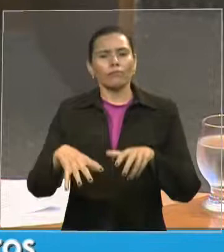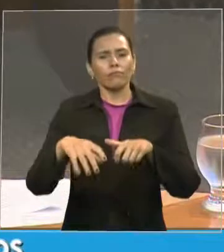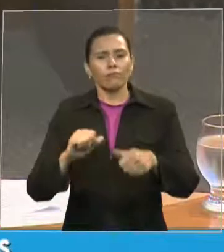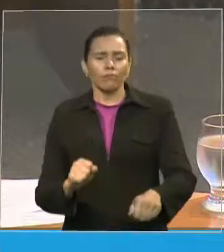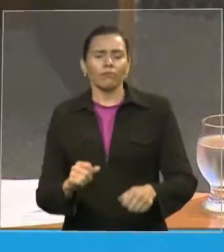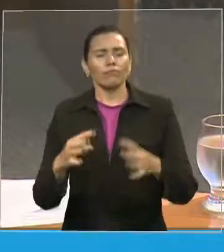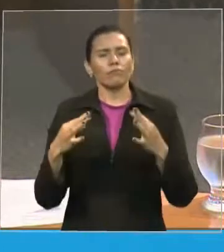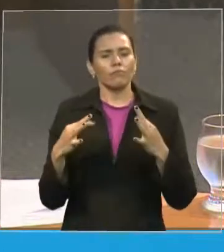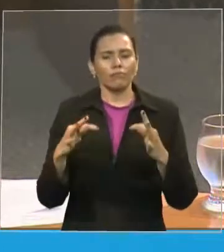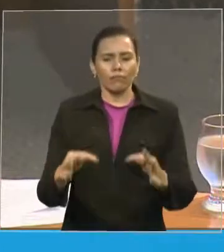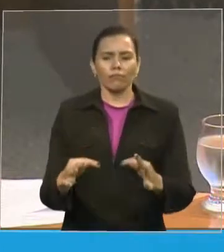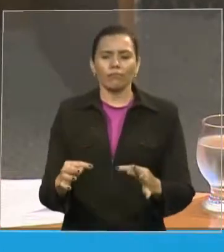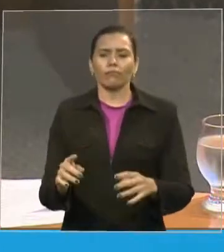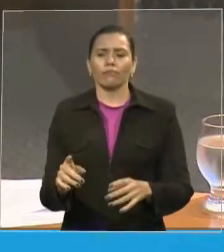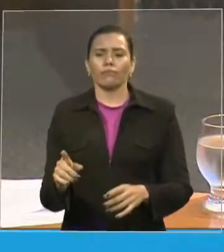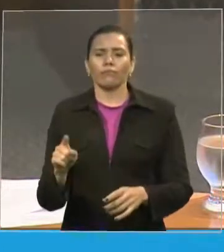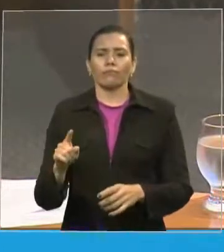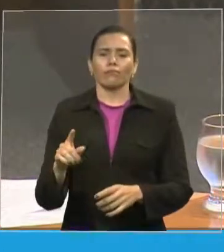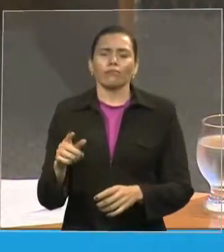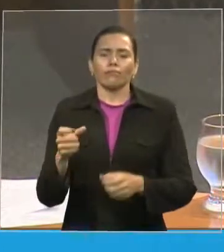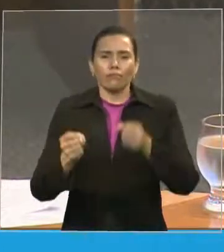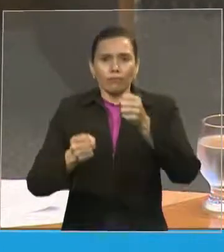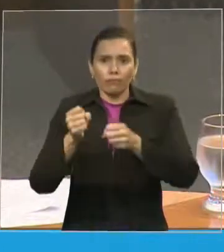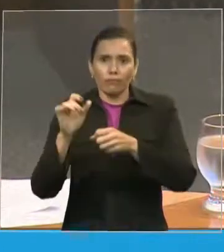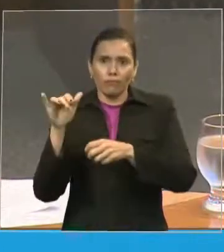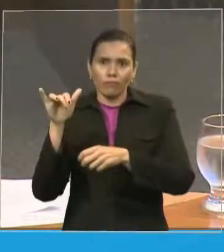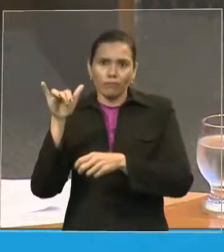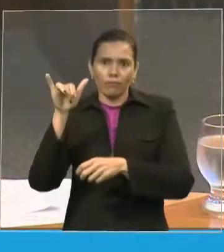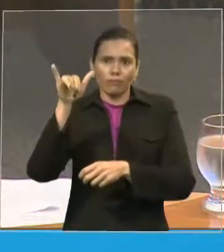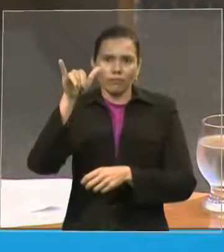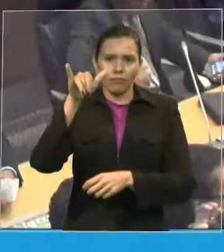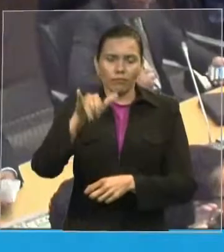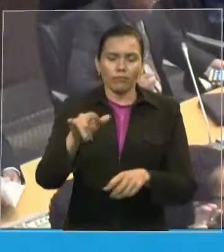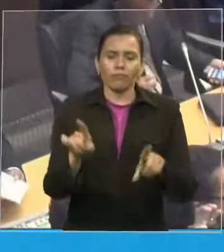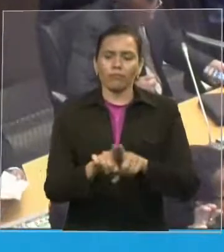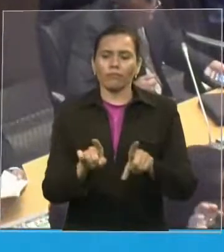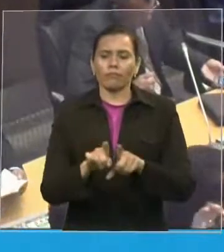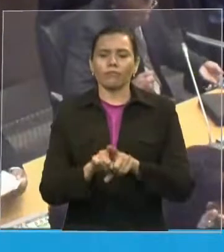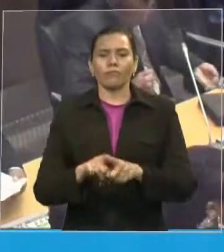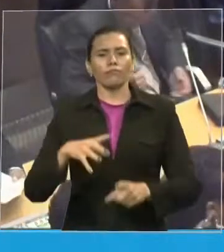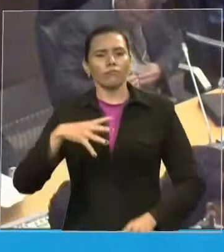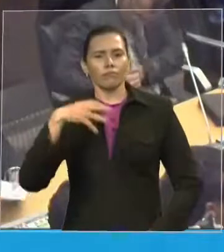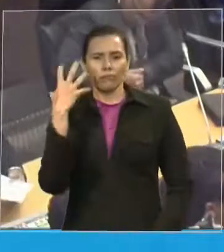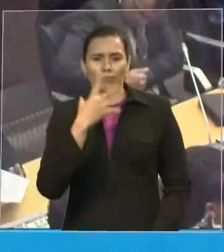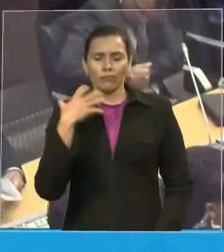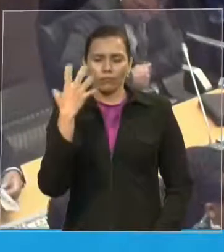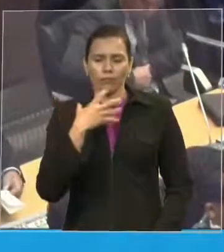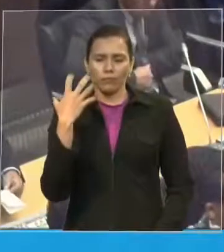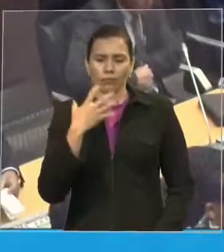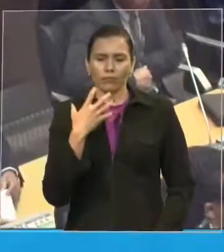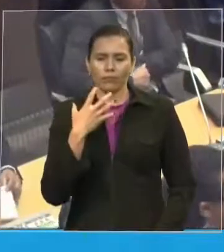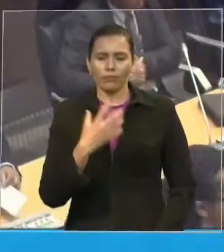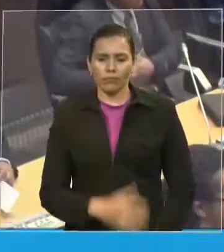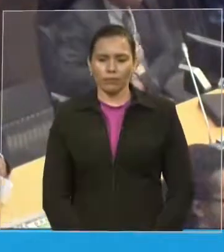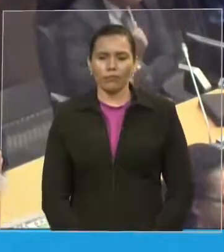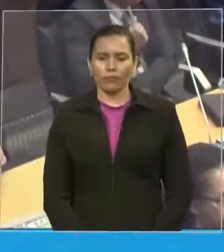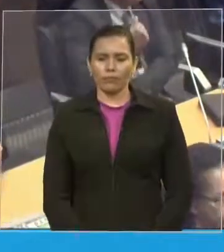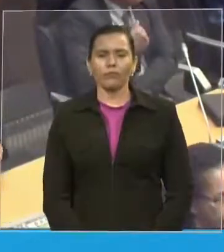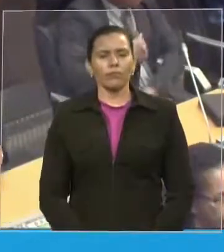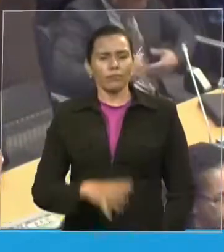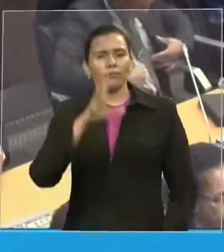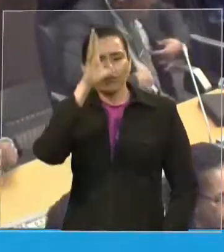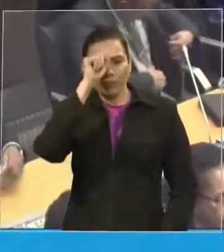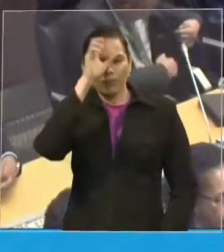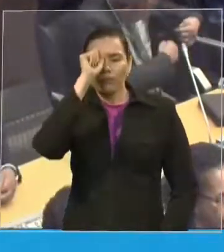de avião e músico. Este último, com habilidade em vários instrumentos, instrumento musical. Com